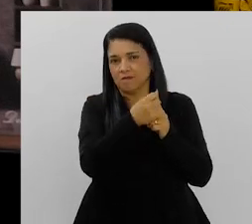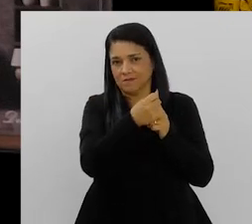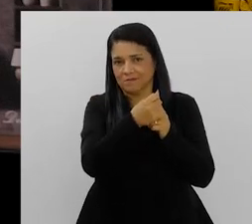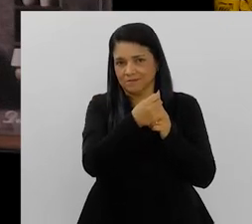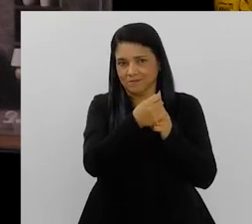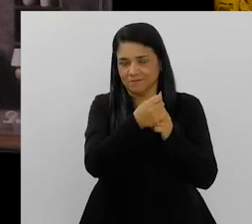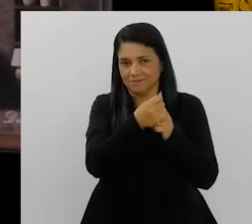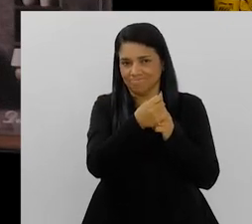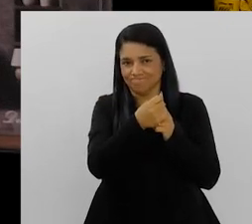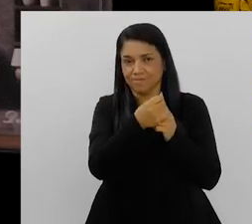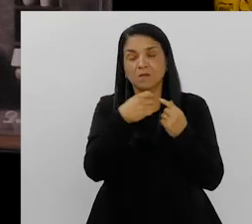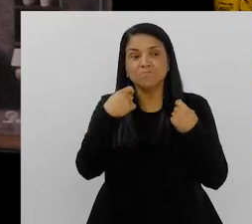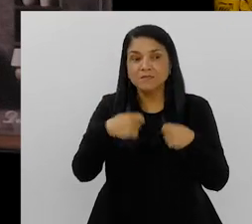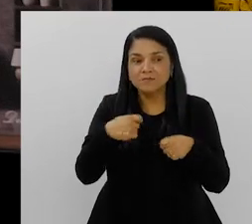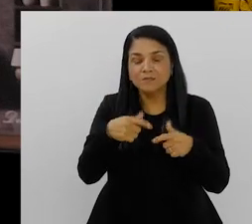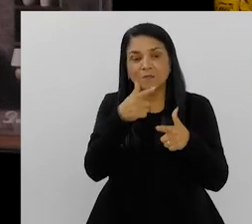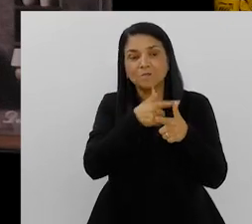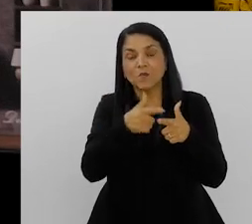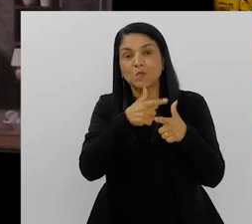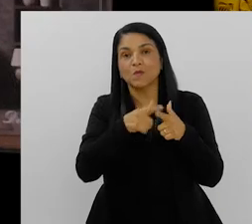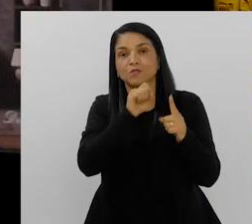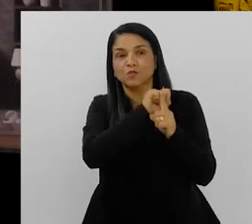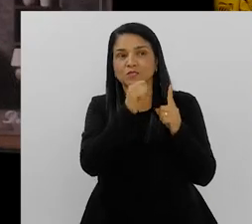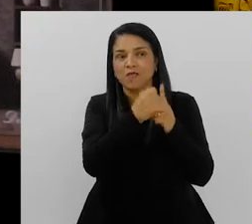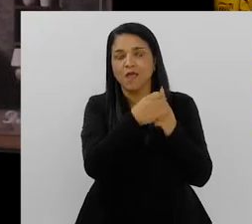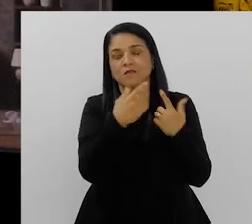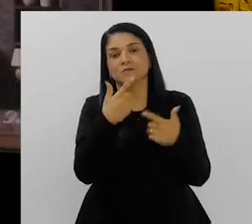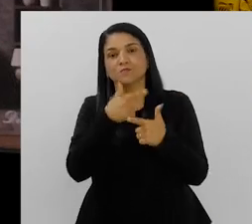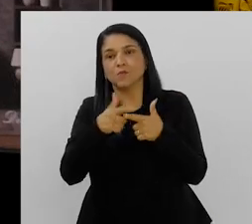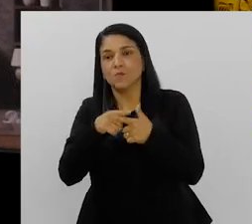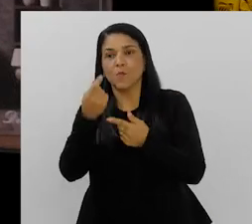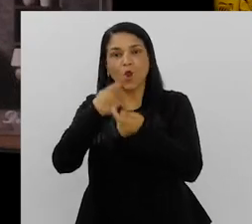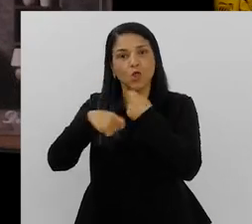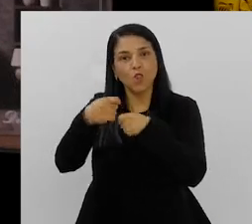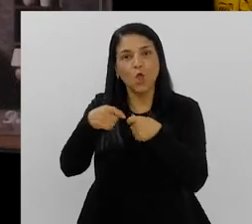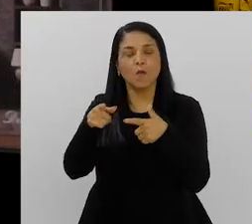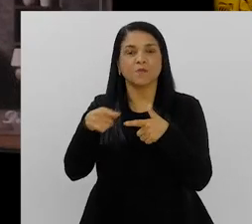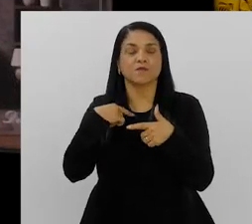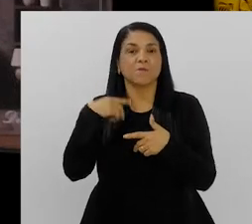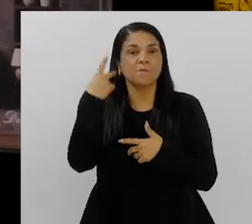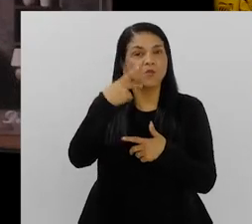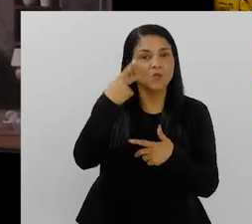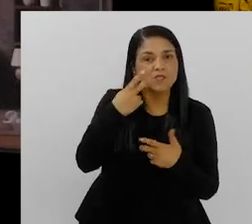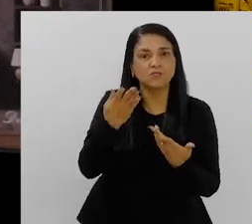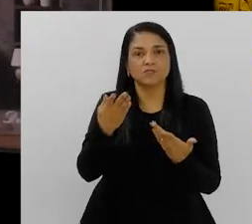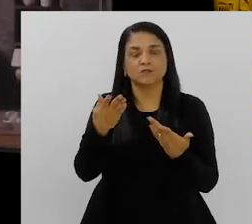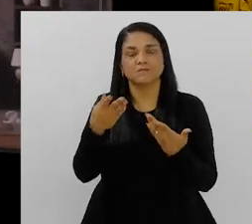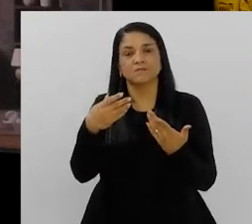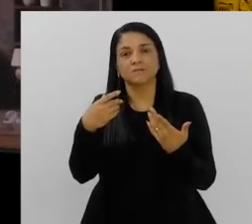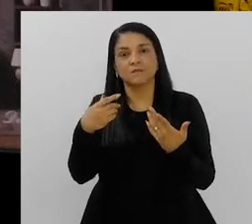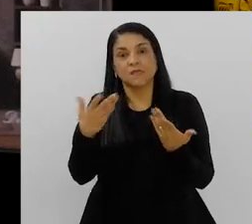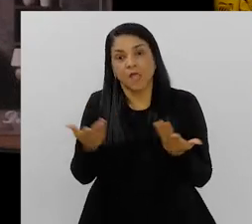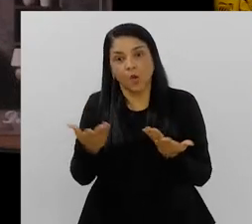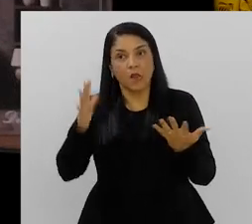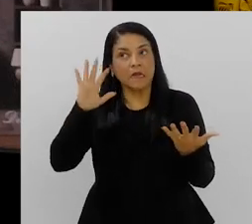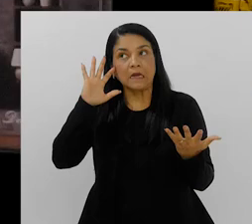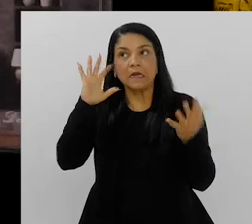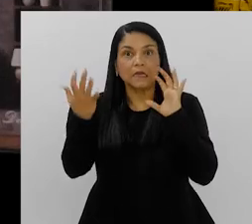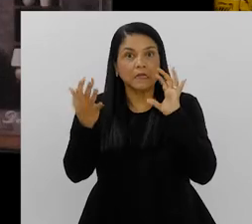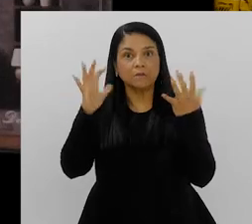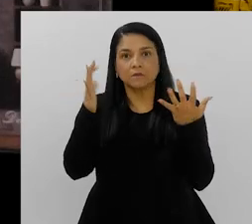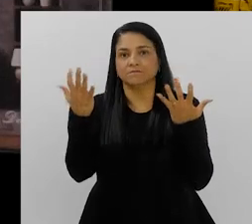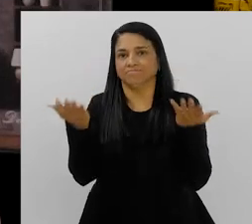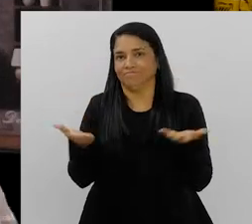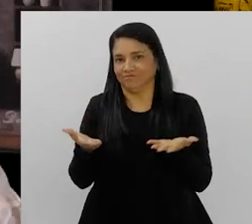de discutir saúde mental sem a gente pensar questões sociais, sem pensar questões econômicas, sem pensar questões políticas, né? E agora, em relação ao